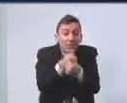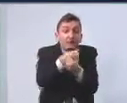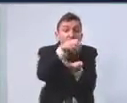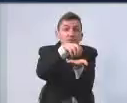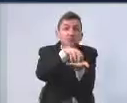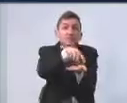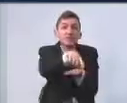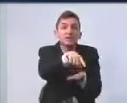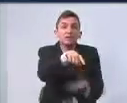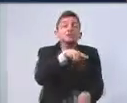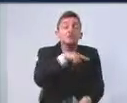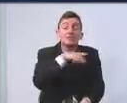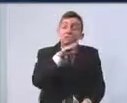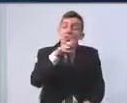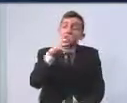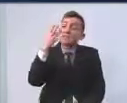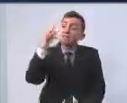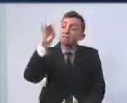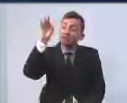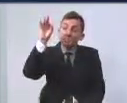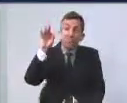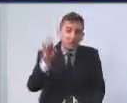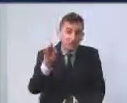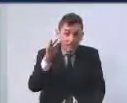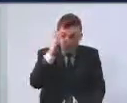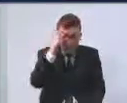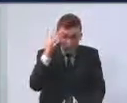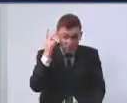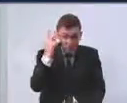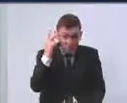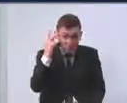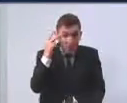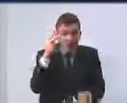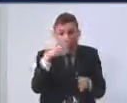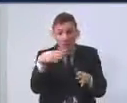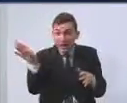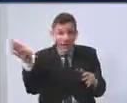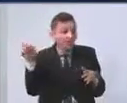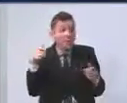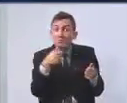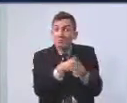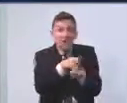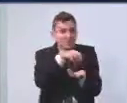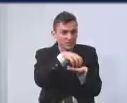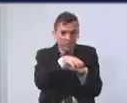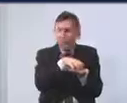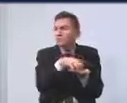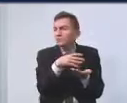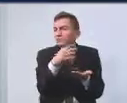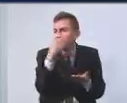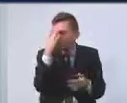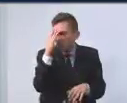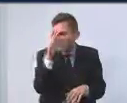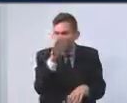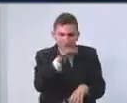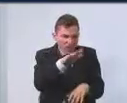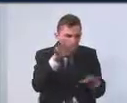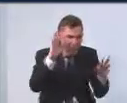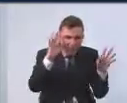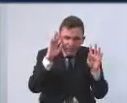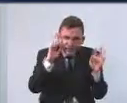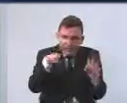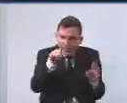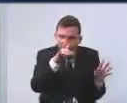que 30% da própria cidade de São Paulo. Não sei se alguns colegas aqui já fizeram essa reflexão.